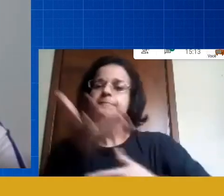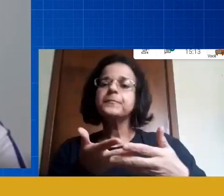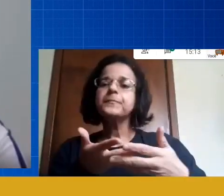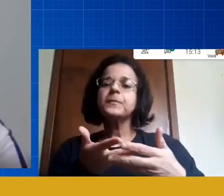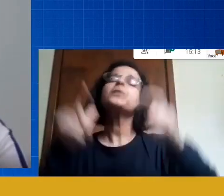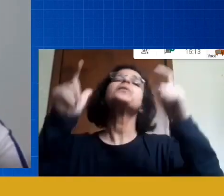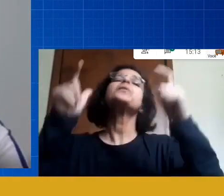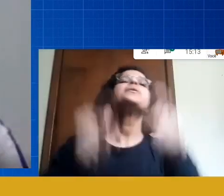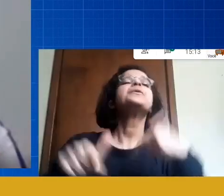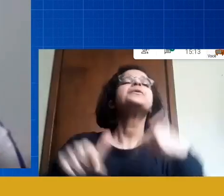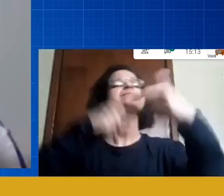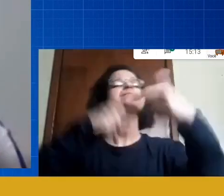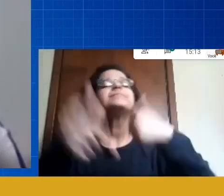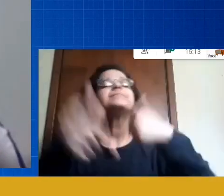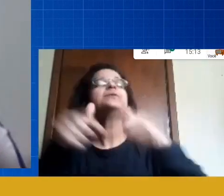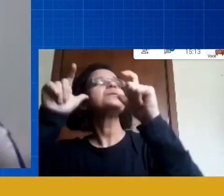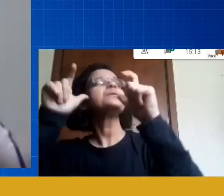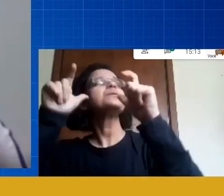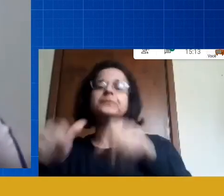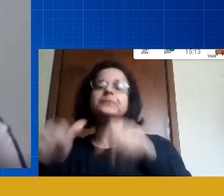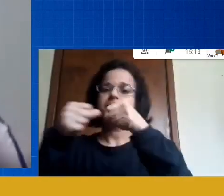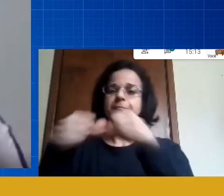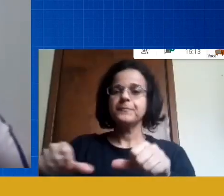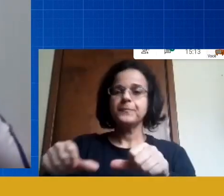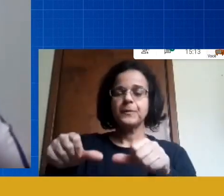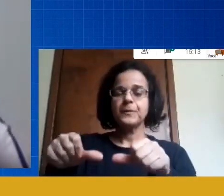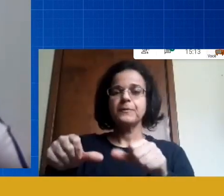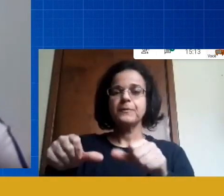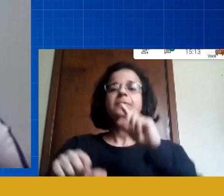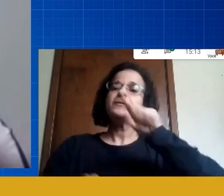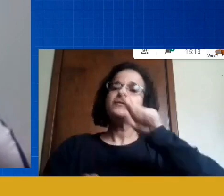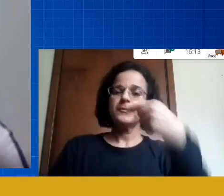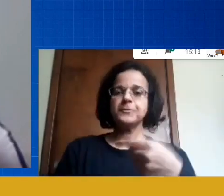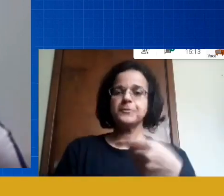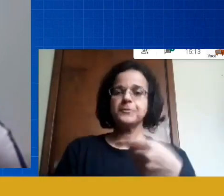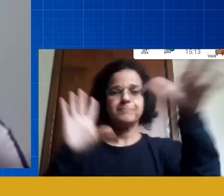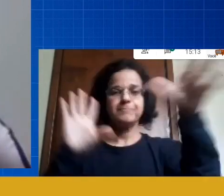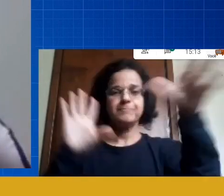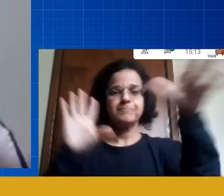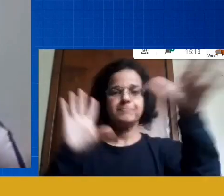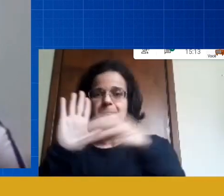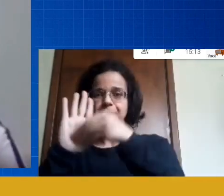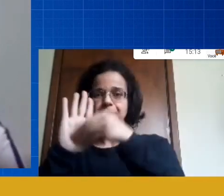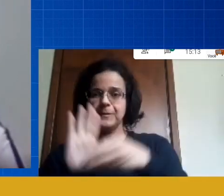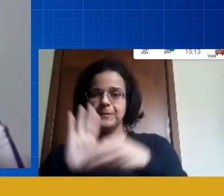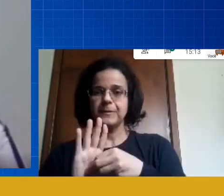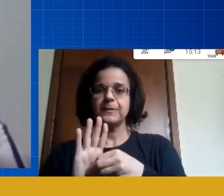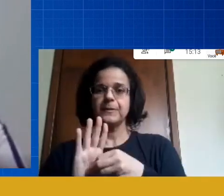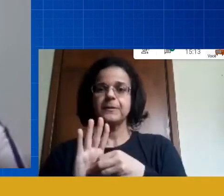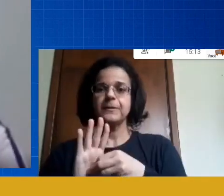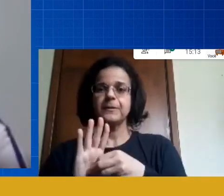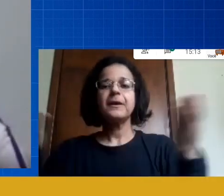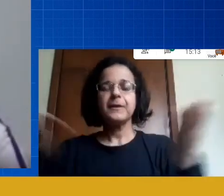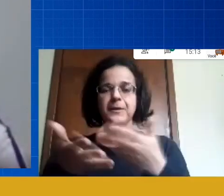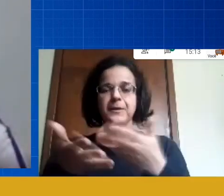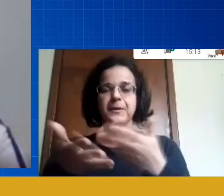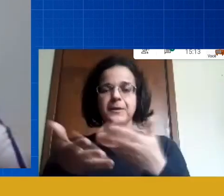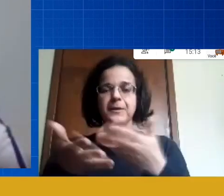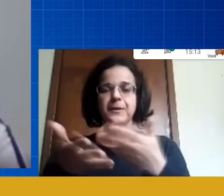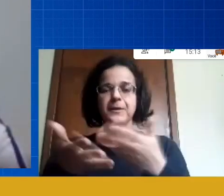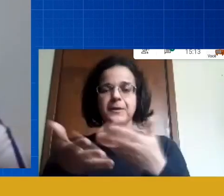por onde permaneceu e também por outros que a gente acaba agregando agora aqui na região metropolitana de Curitiba